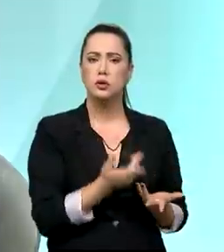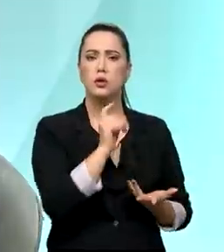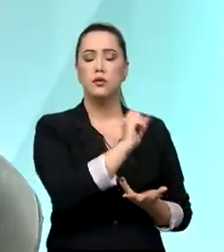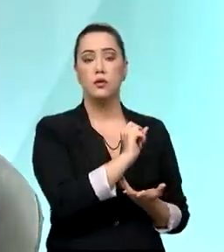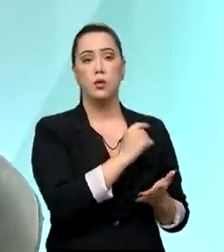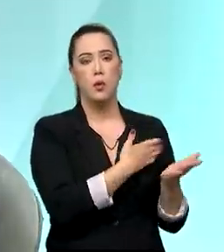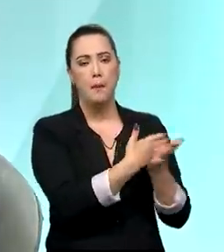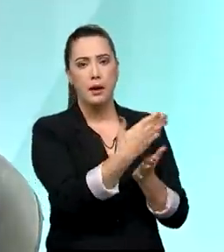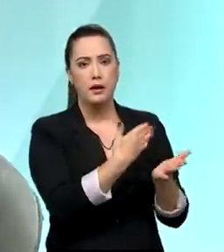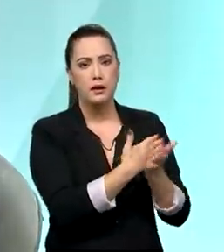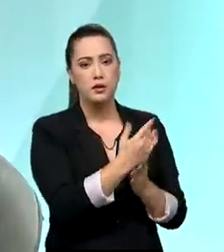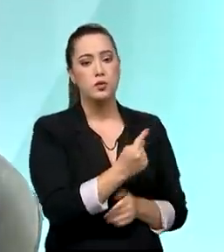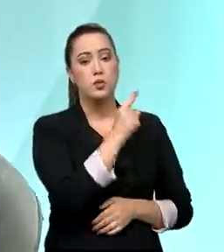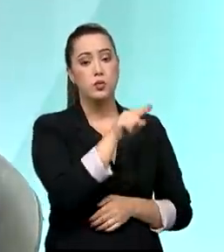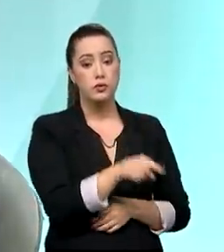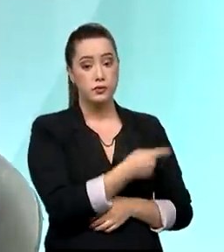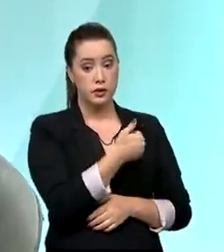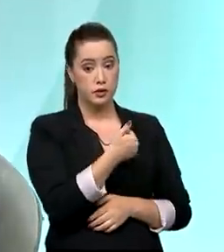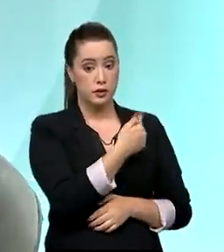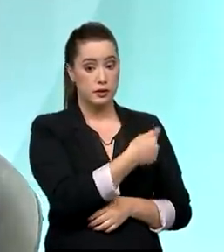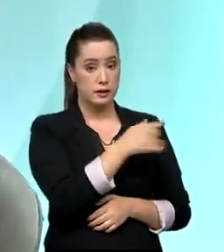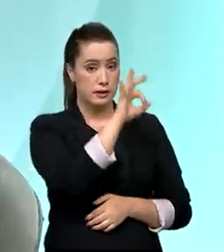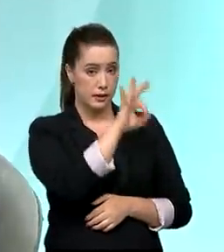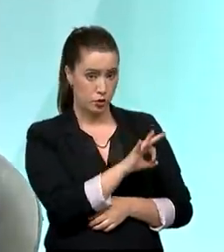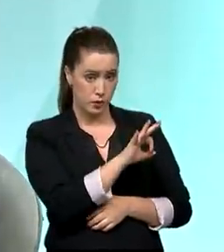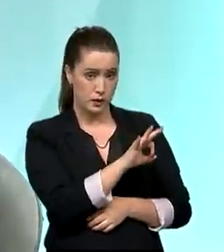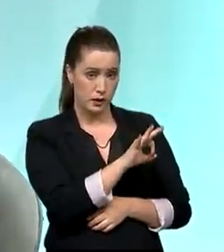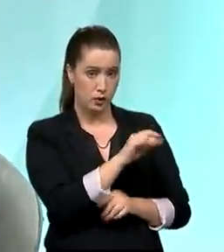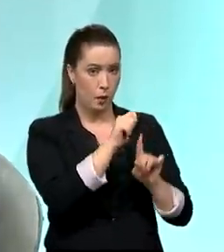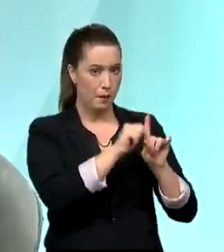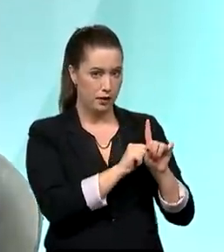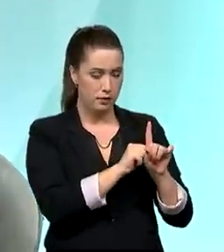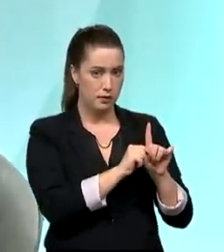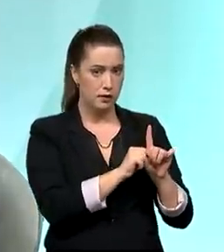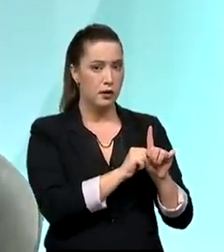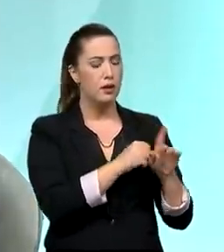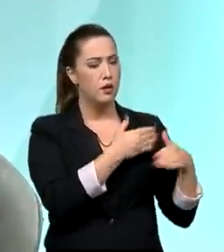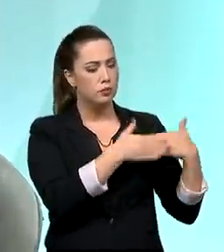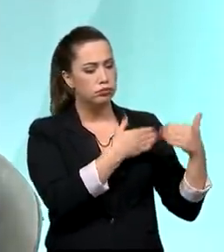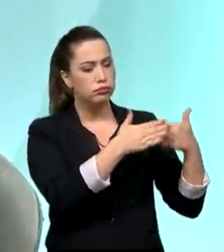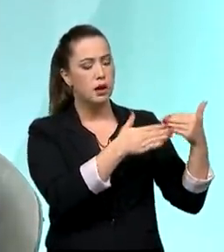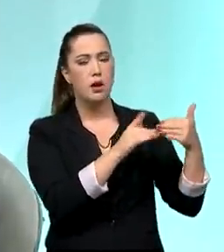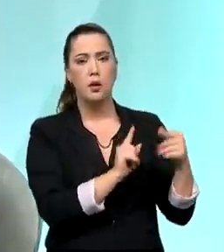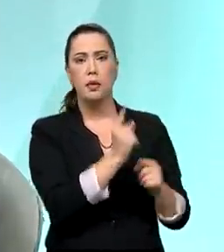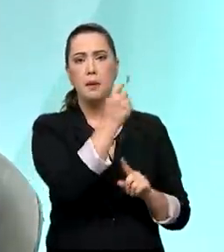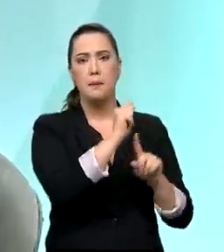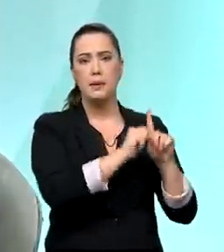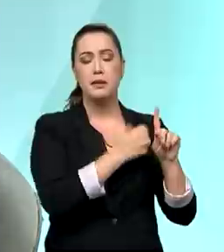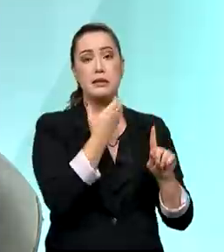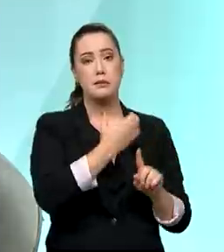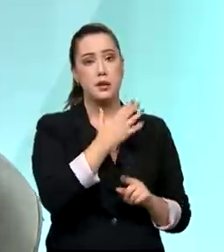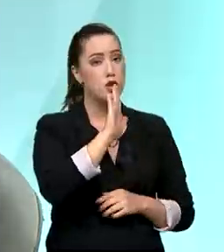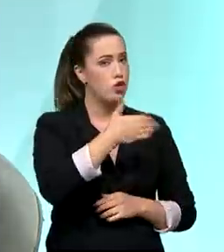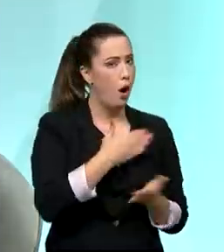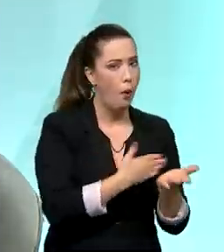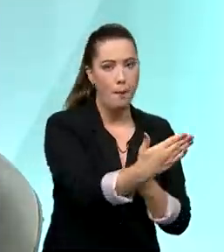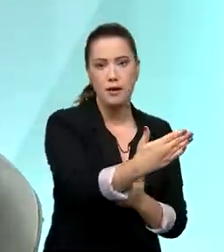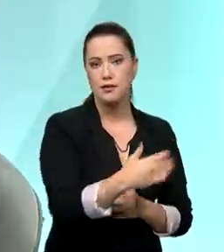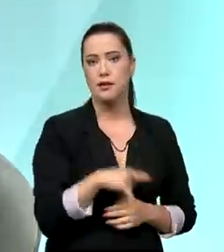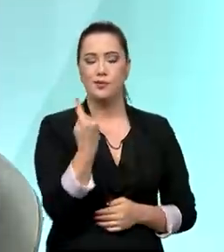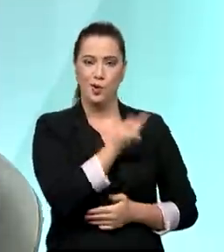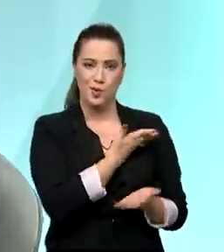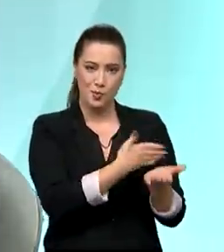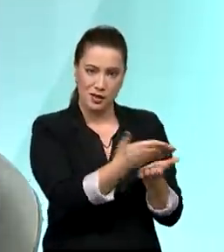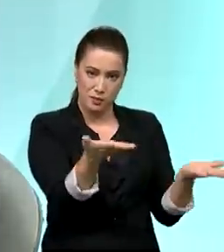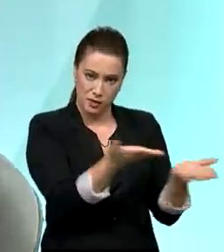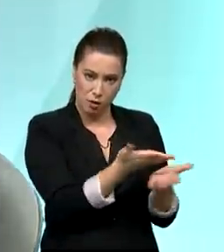Começa a partir de 1,17% ao mês e começa na primeira semana de dezembro. Então, nós começamos